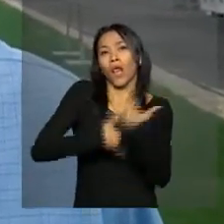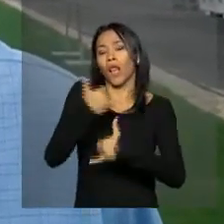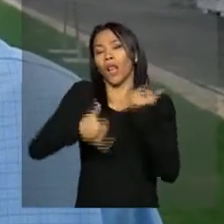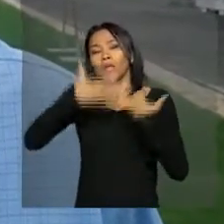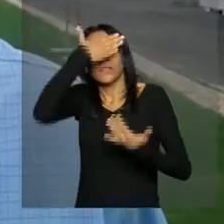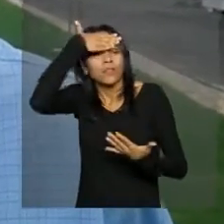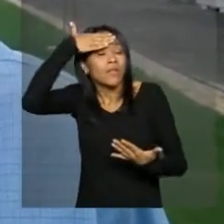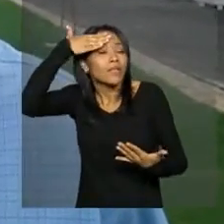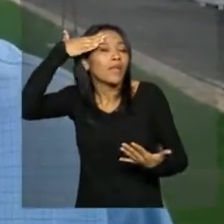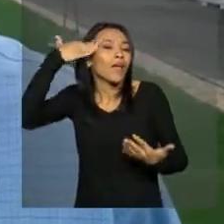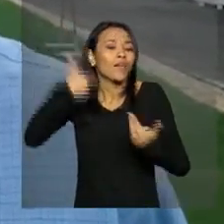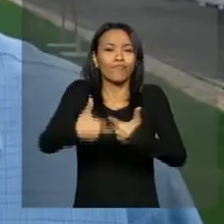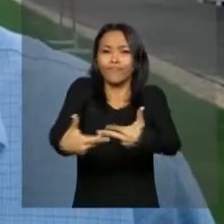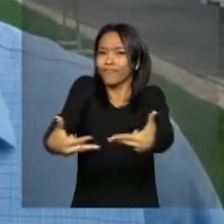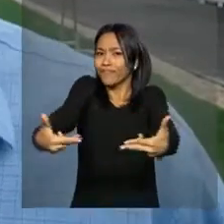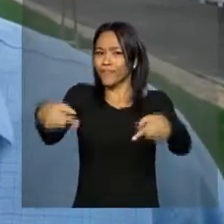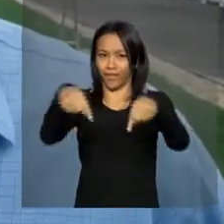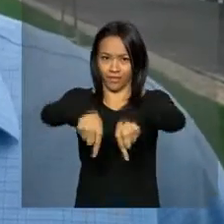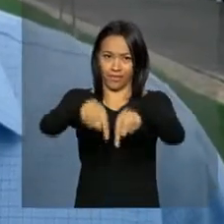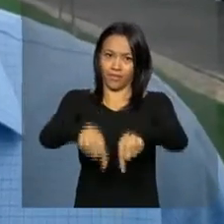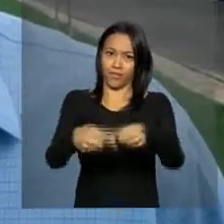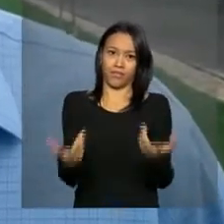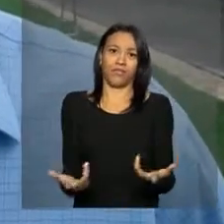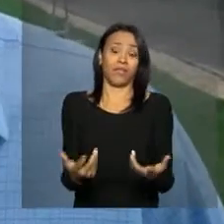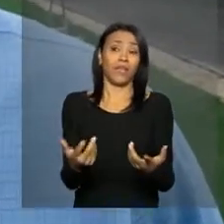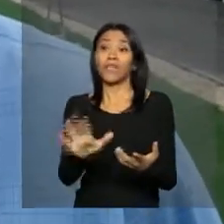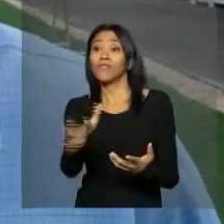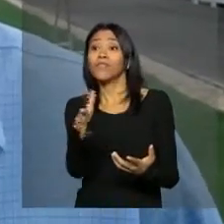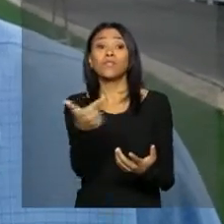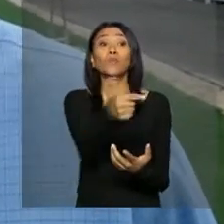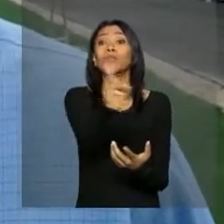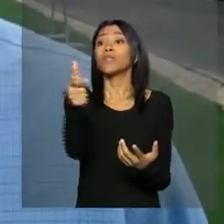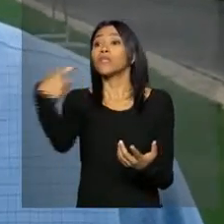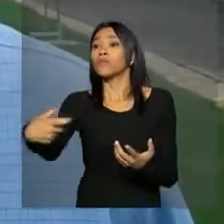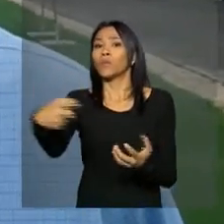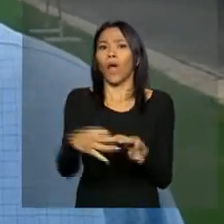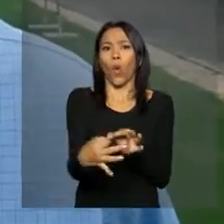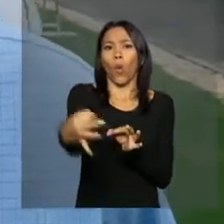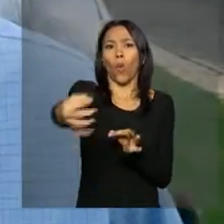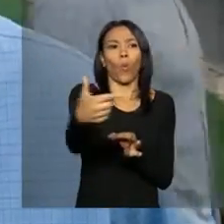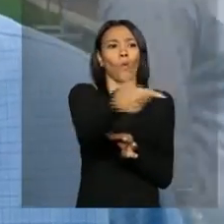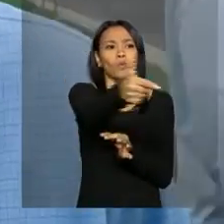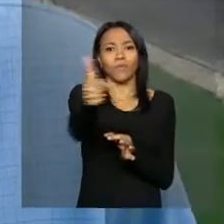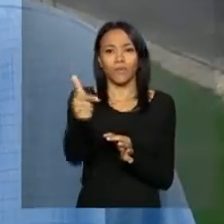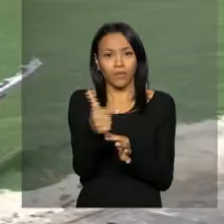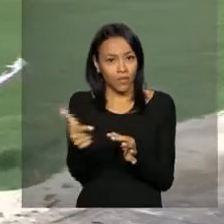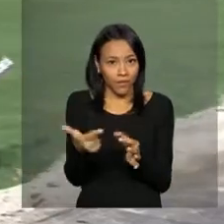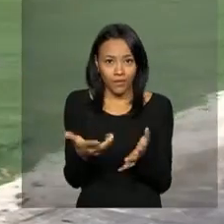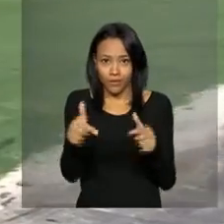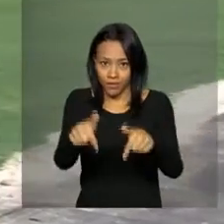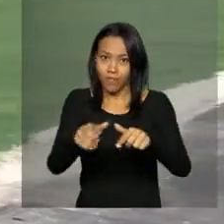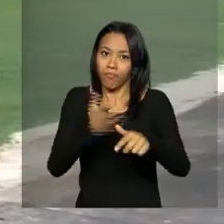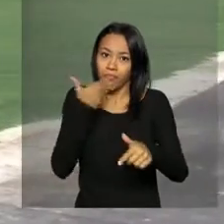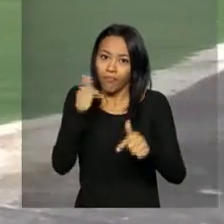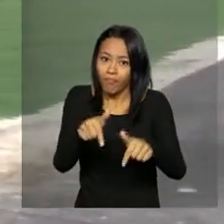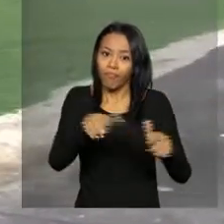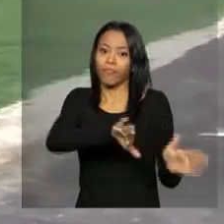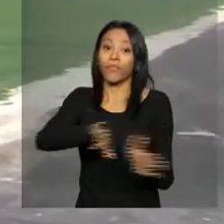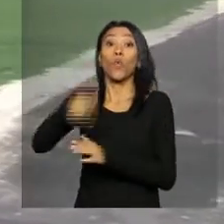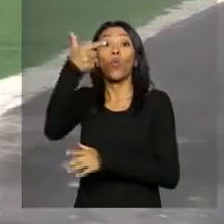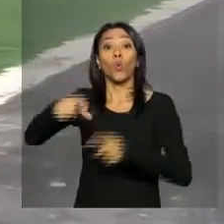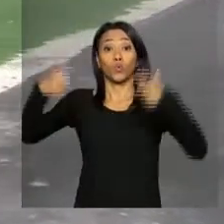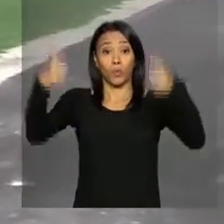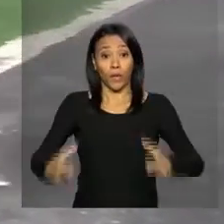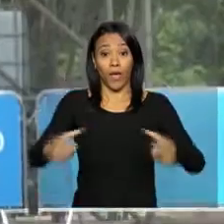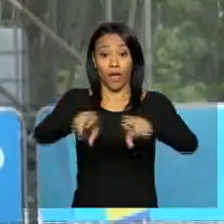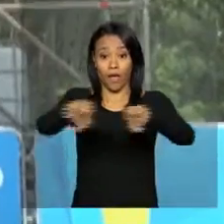lazer dessa comunidade, que não tem no raio de muitos quilômetros nenhum equipamento próximo. A outra instalação é o